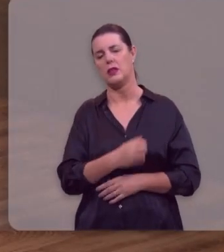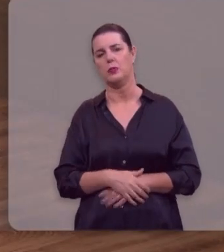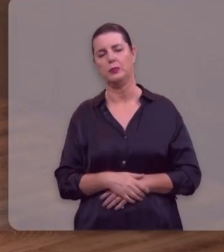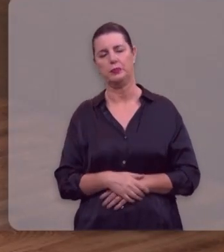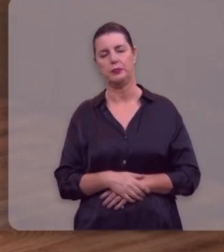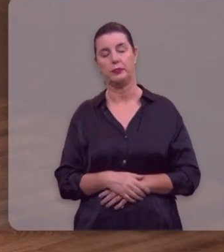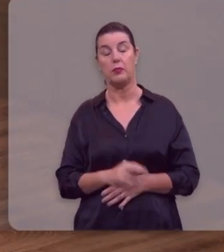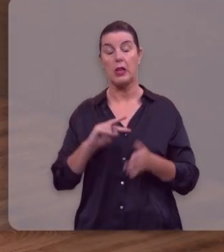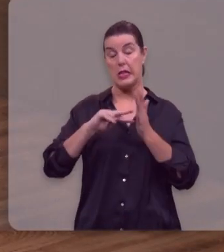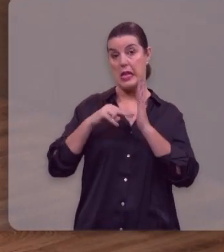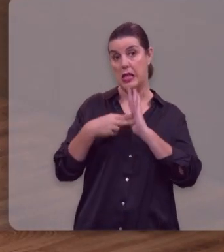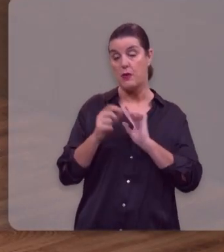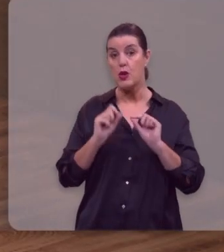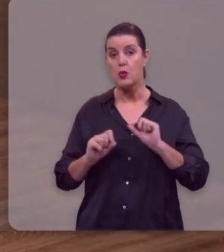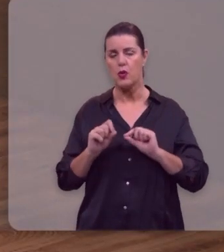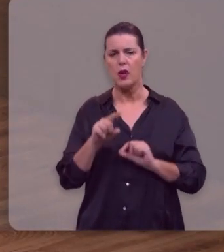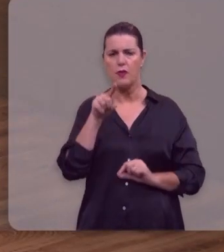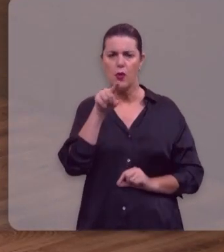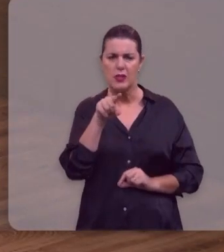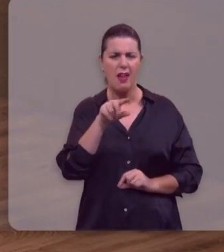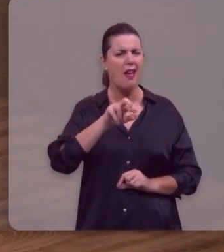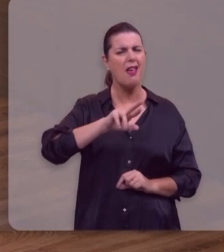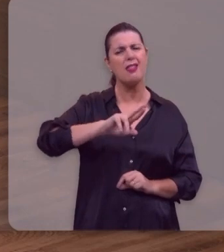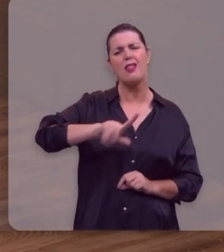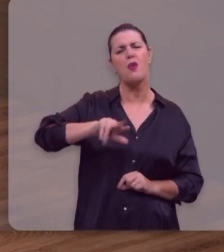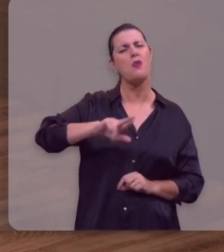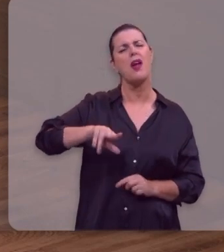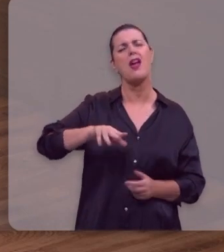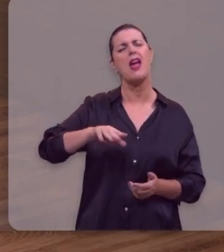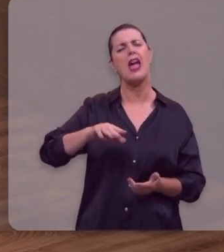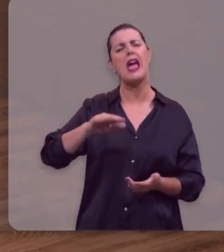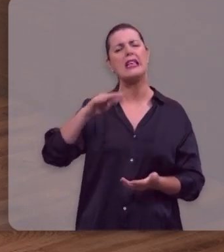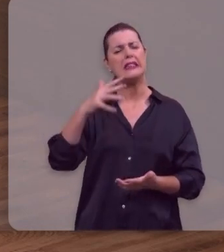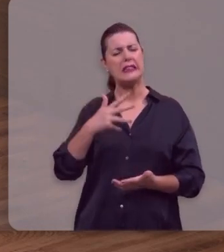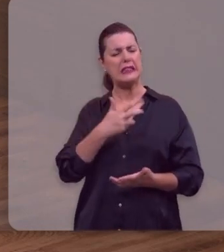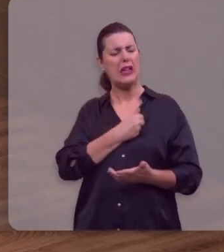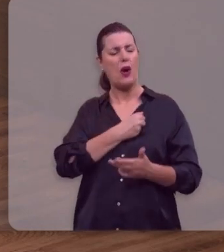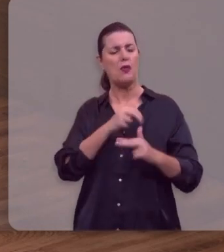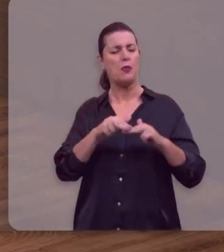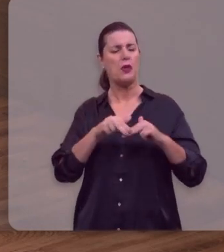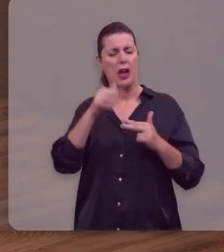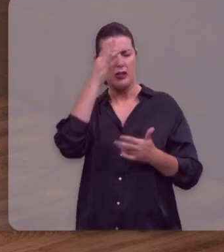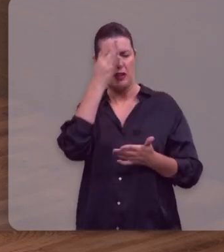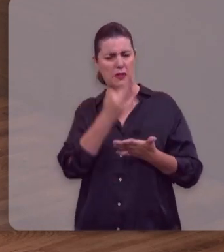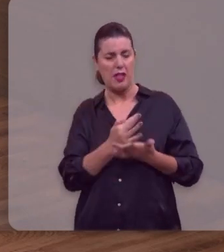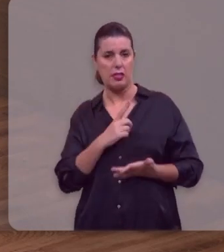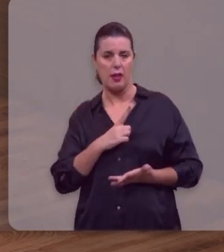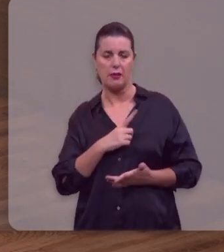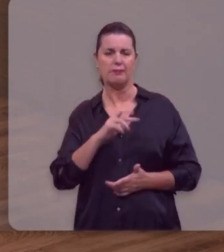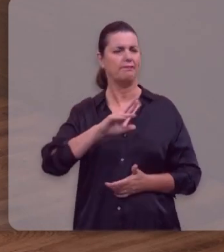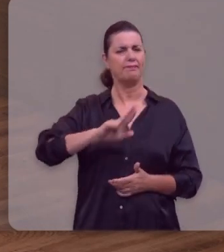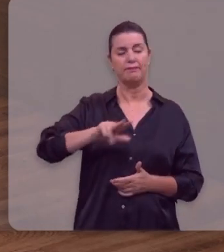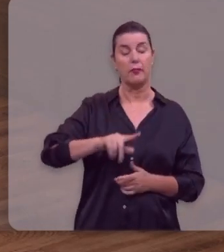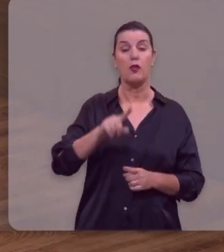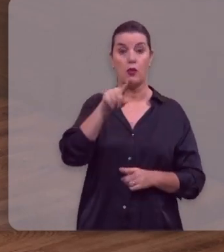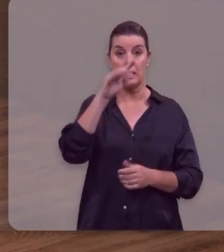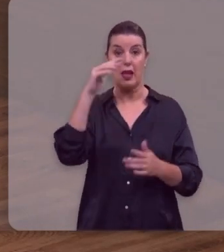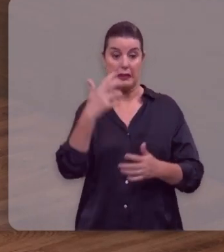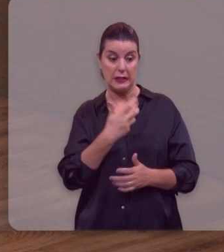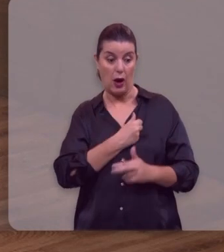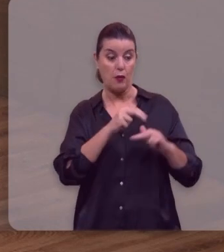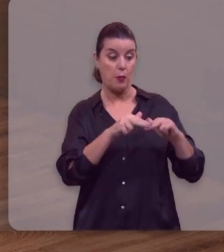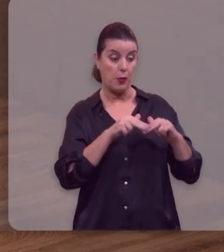que você não é salvo pela fé que você tem, você é salvo por Cristo Jesus. Mas você se